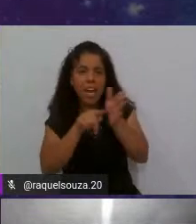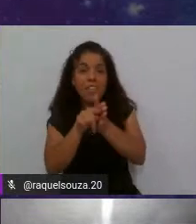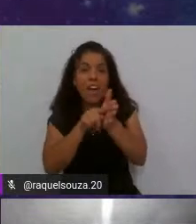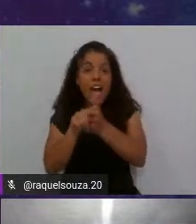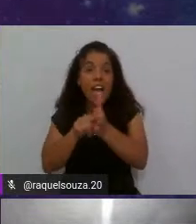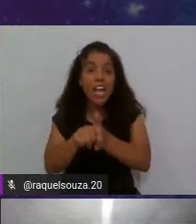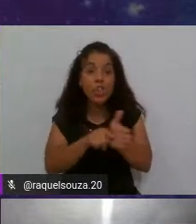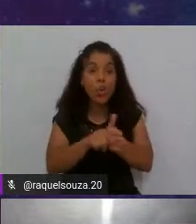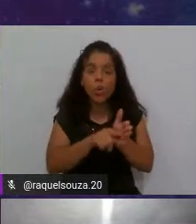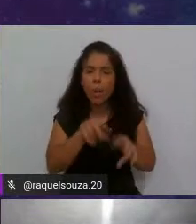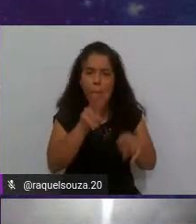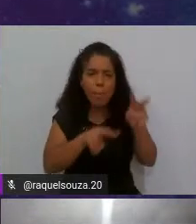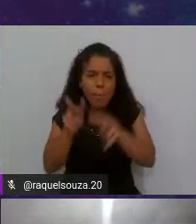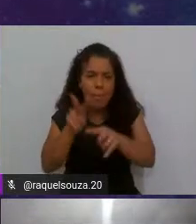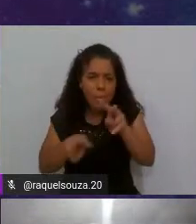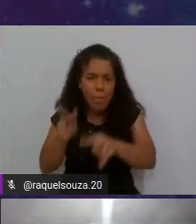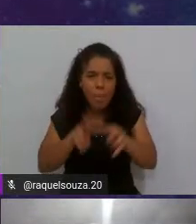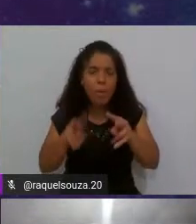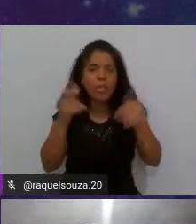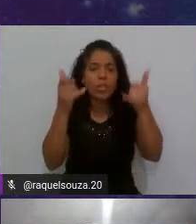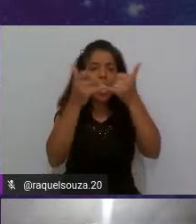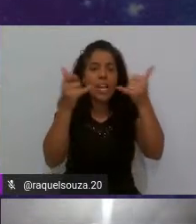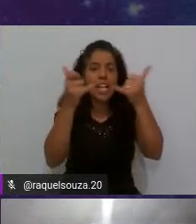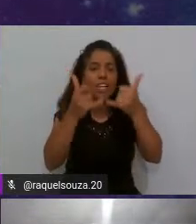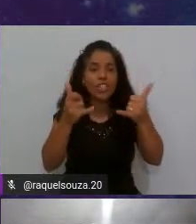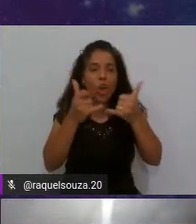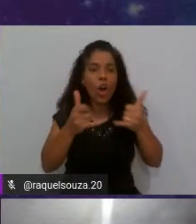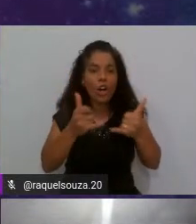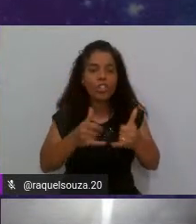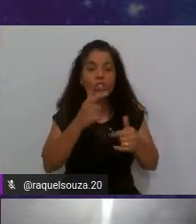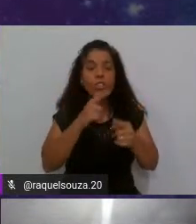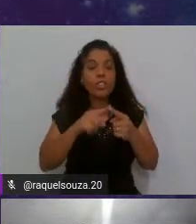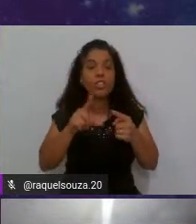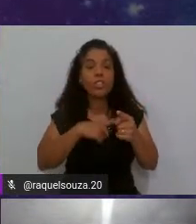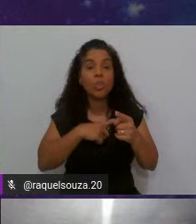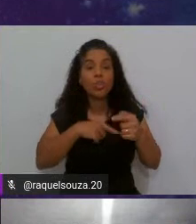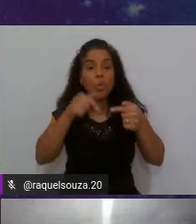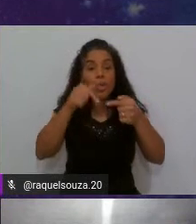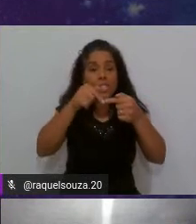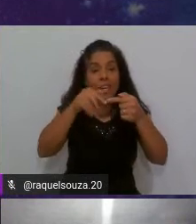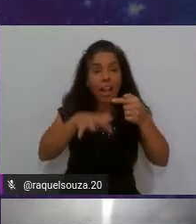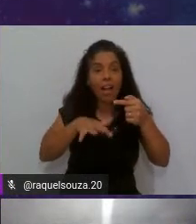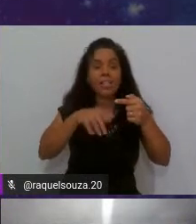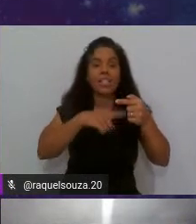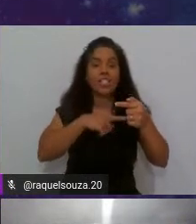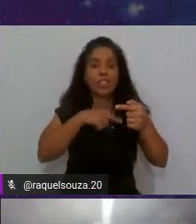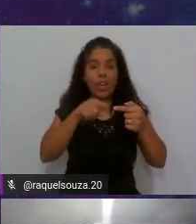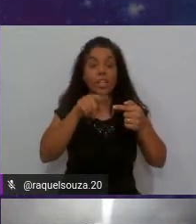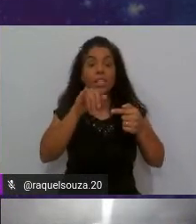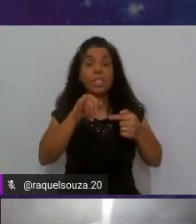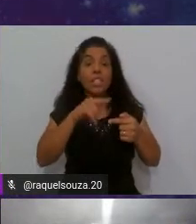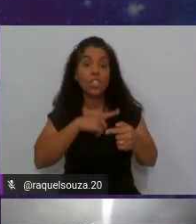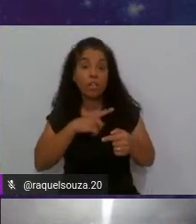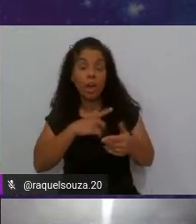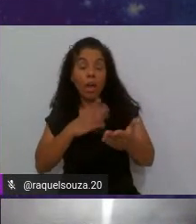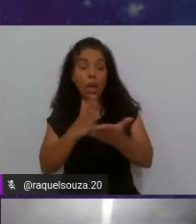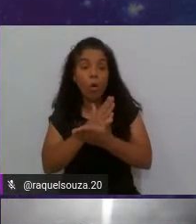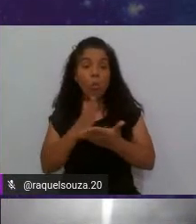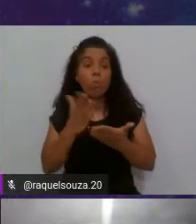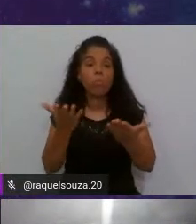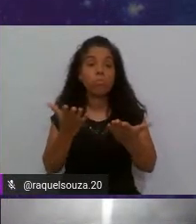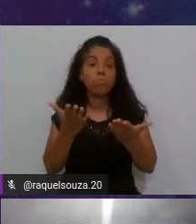sua linha de código as suas classes que tiver aqui e aí se tiver alguma